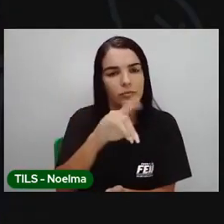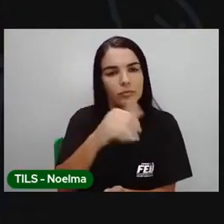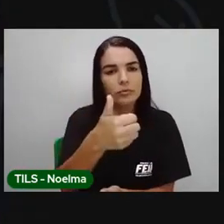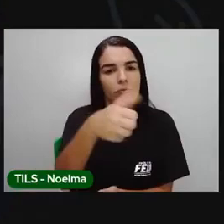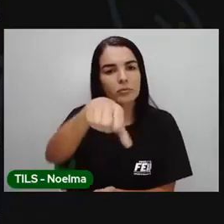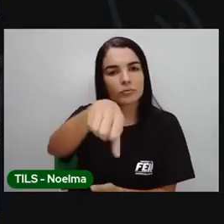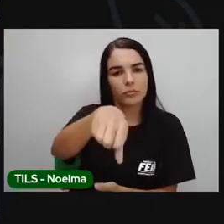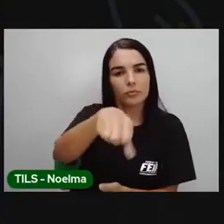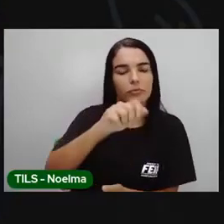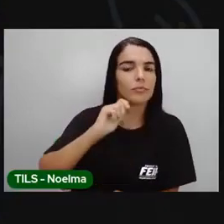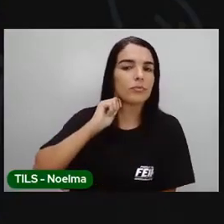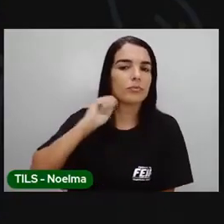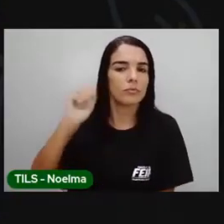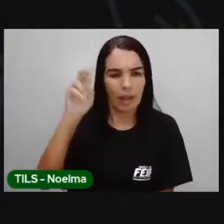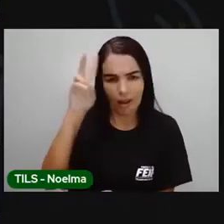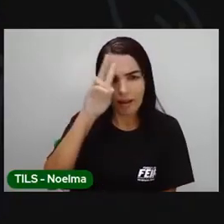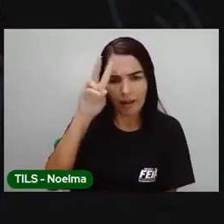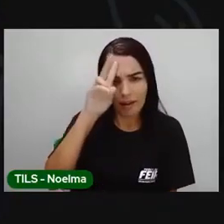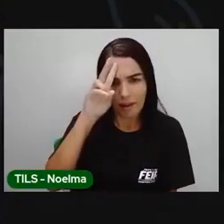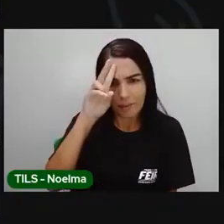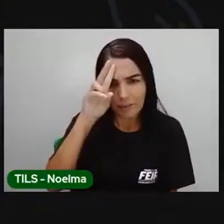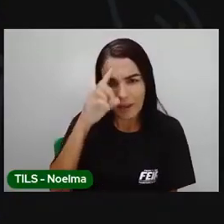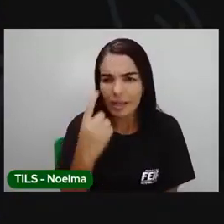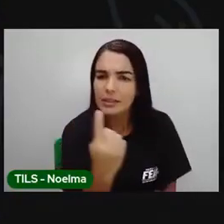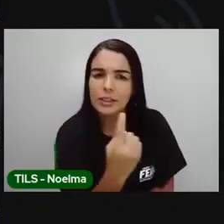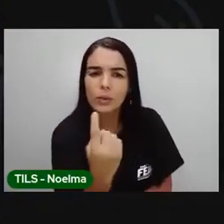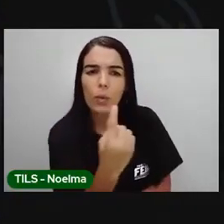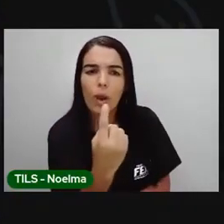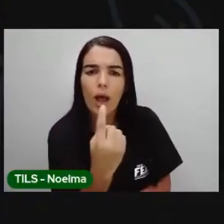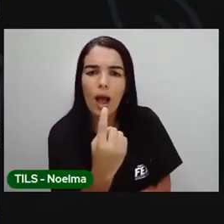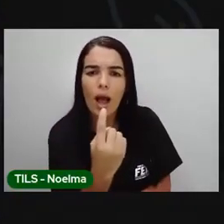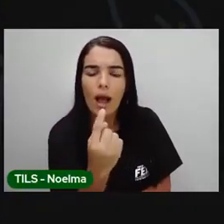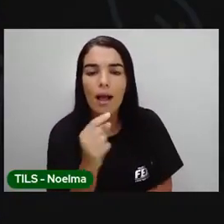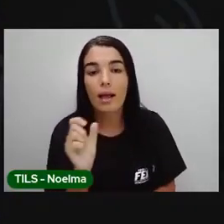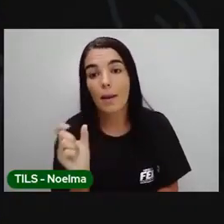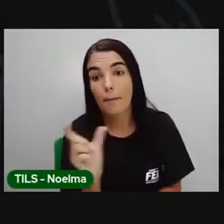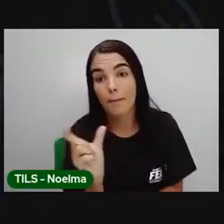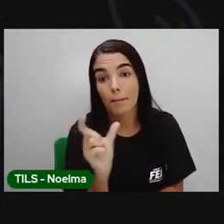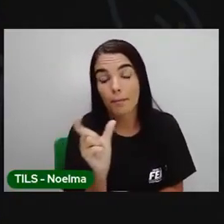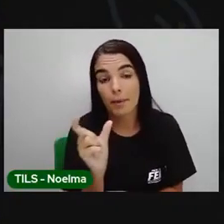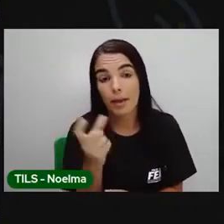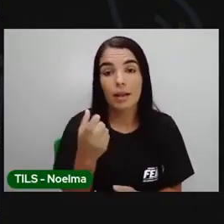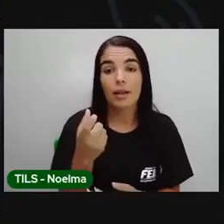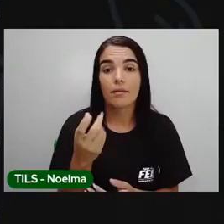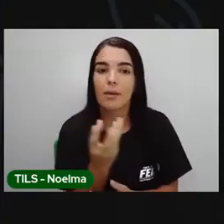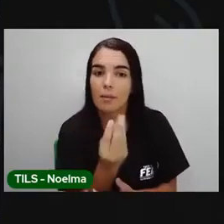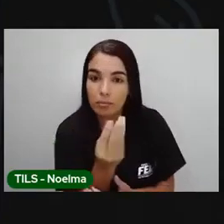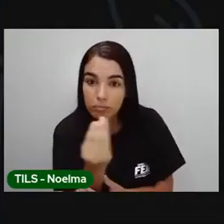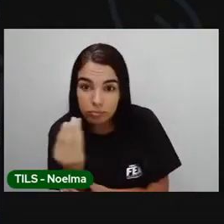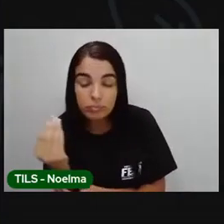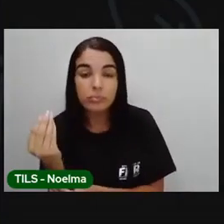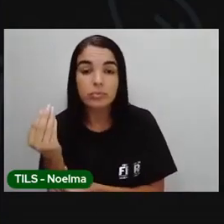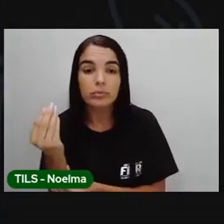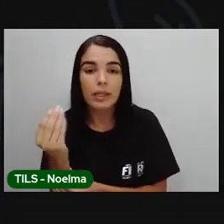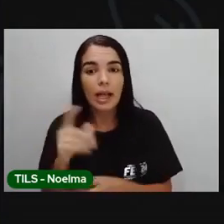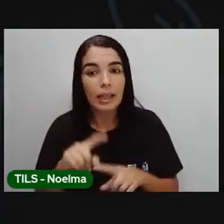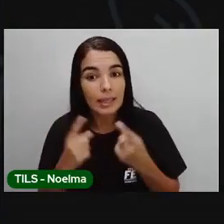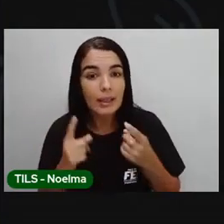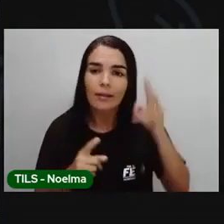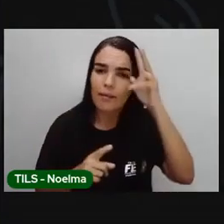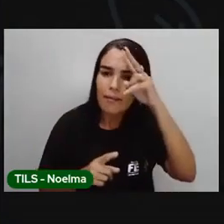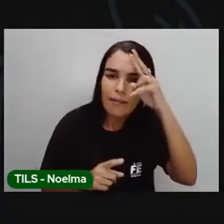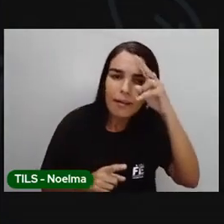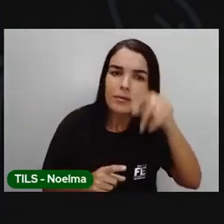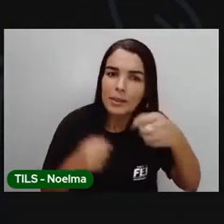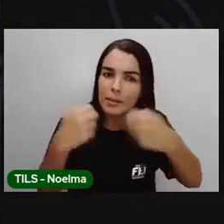de abril. Lembra que estudamos singular e plural de frases? Lembra que você precisa desse conhecimento para escrever